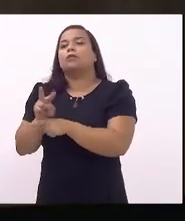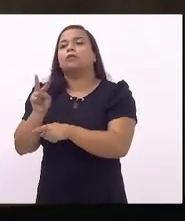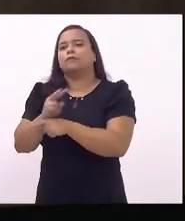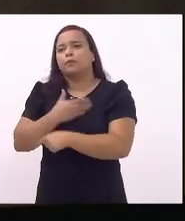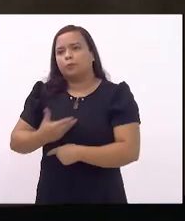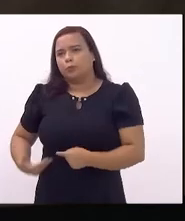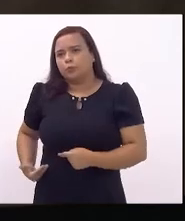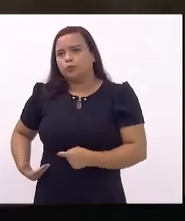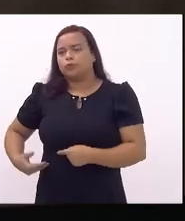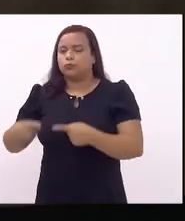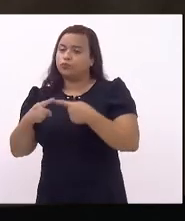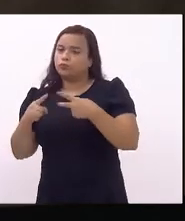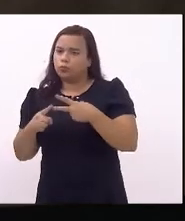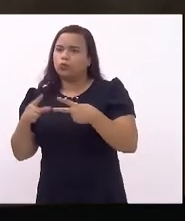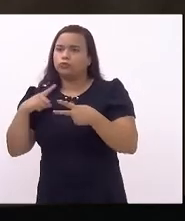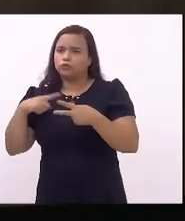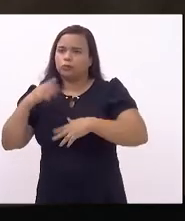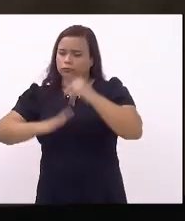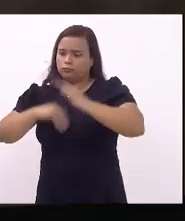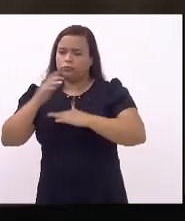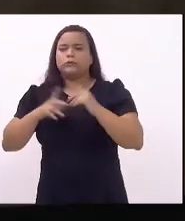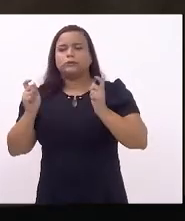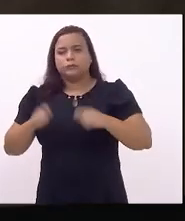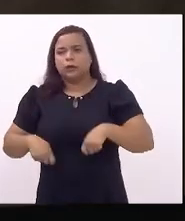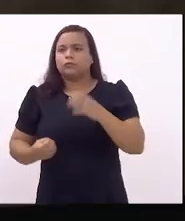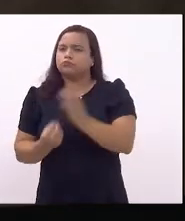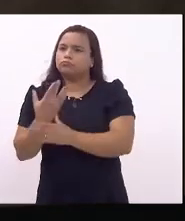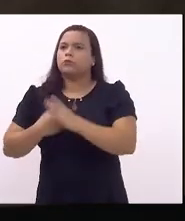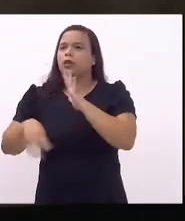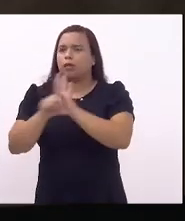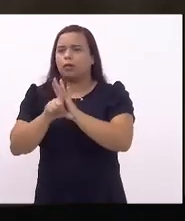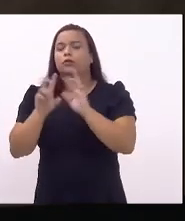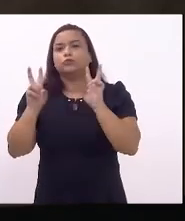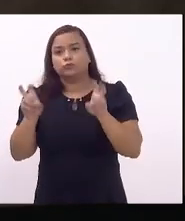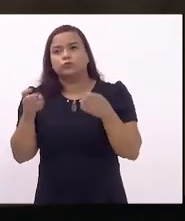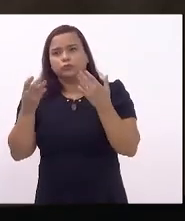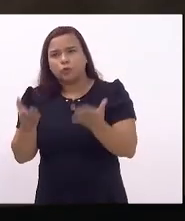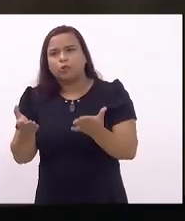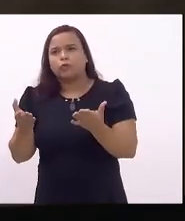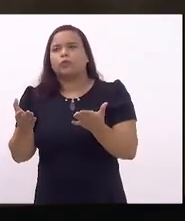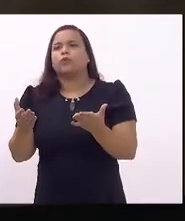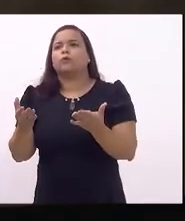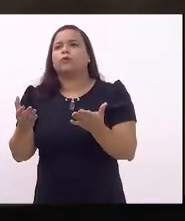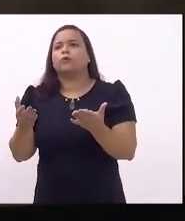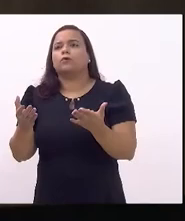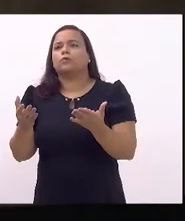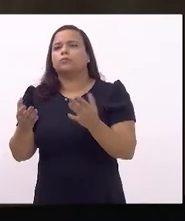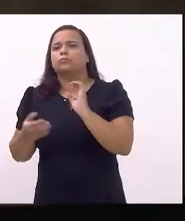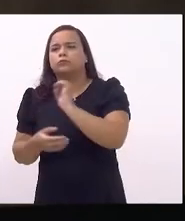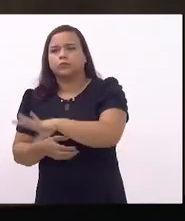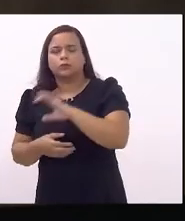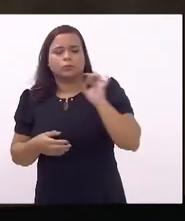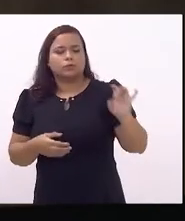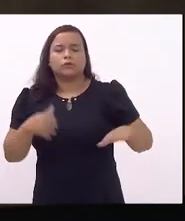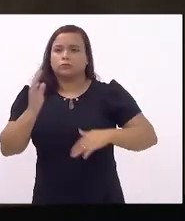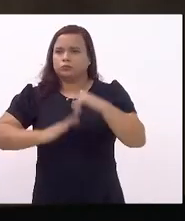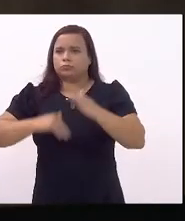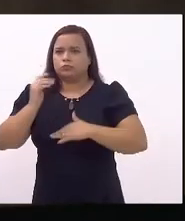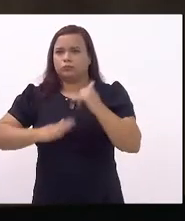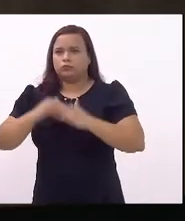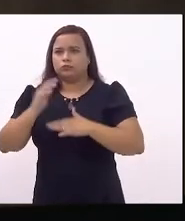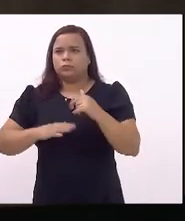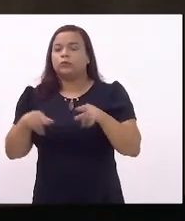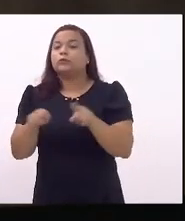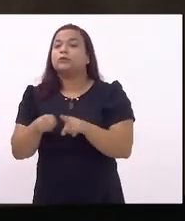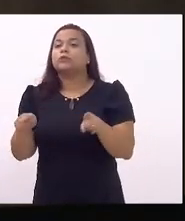têm competência para ler Slalem sobre matéria de suas respectivas competências. e